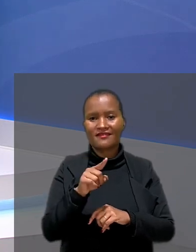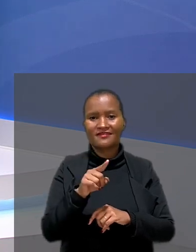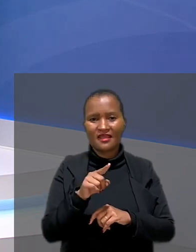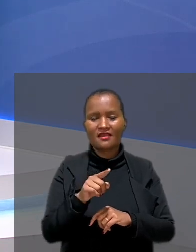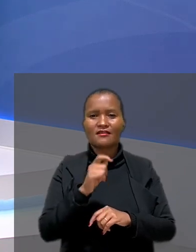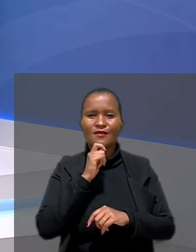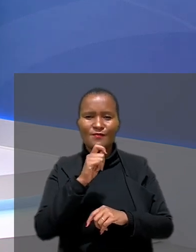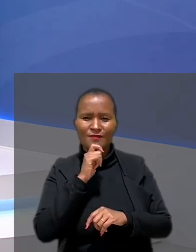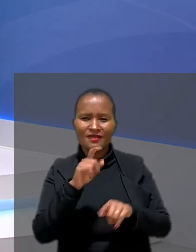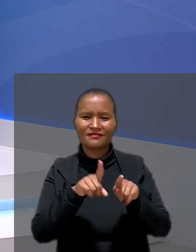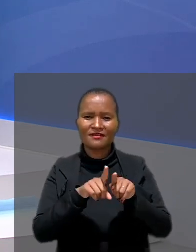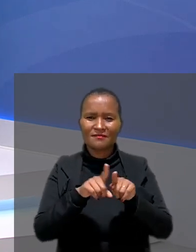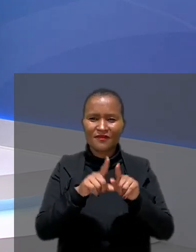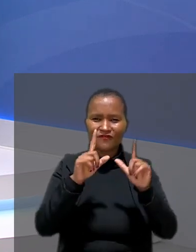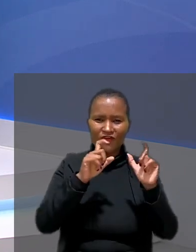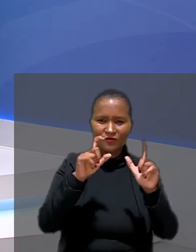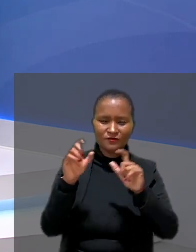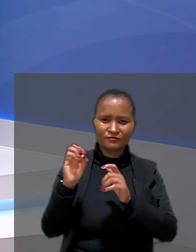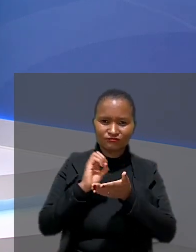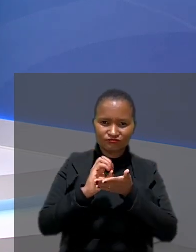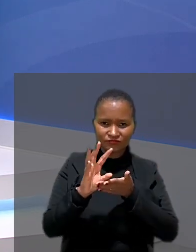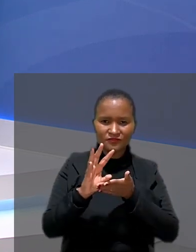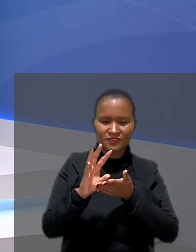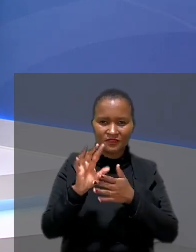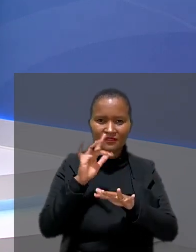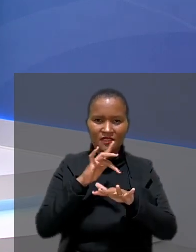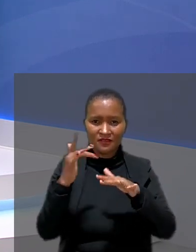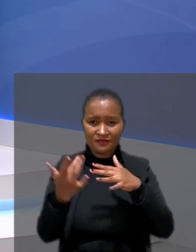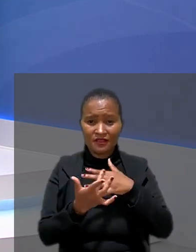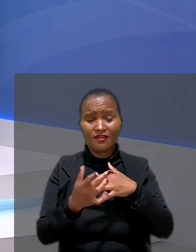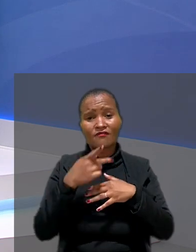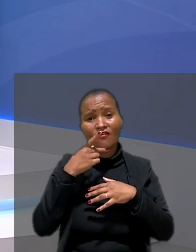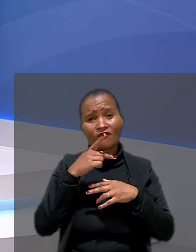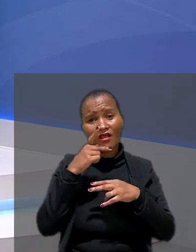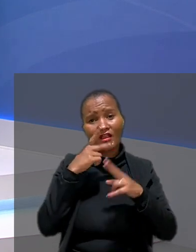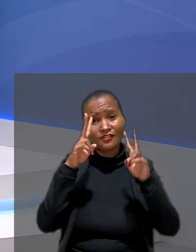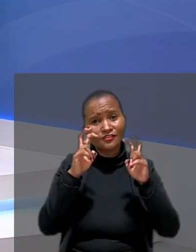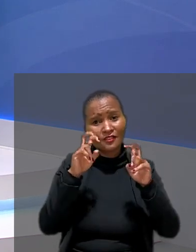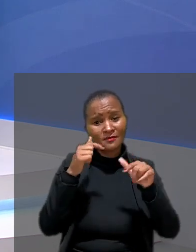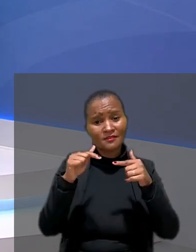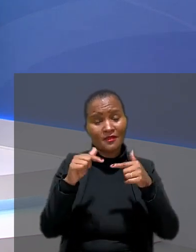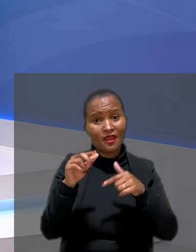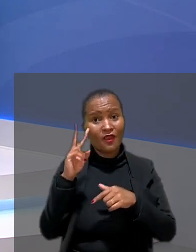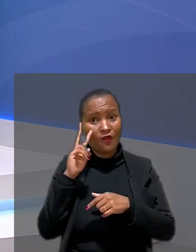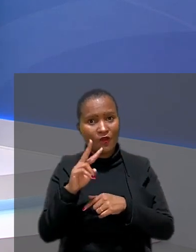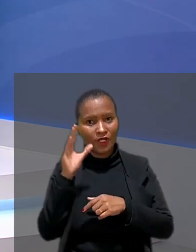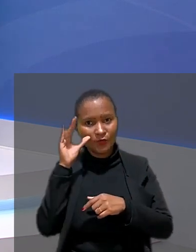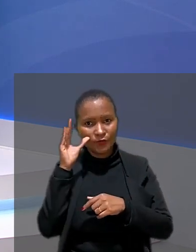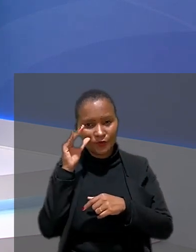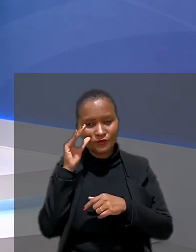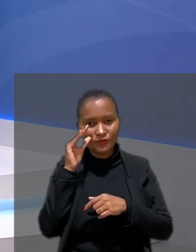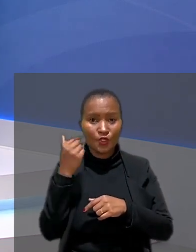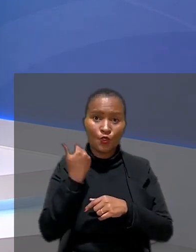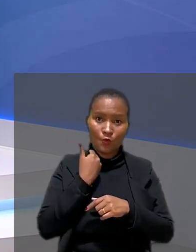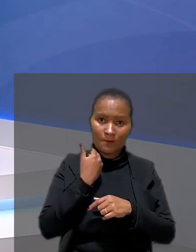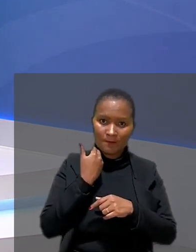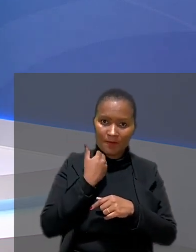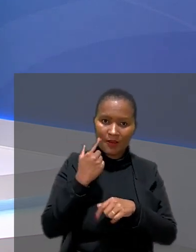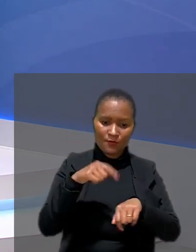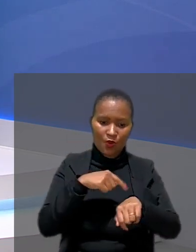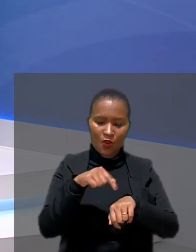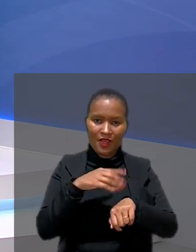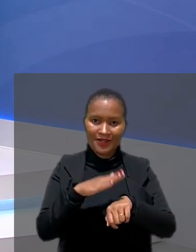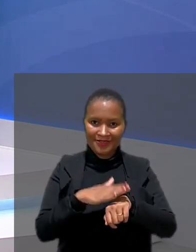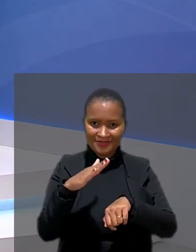reportagens e posts nas redes sociais, Anderson, a série detalha diferentes temas trabalhistas. E olha só que curioso. No